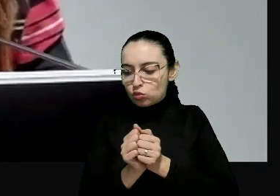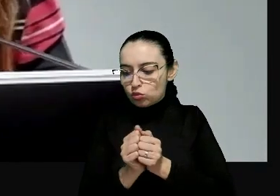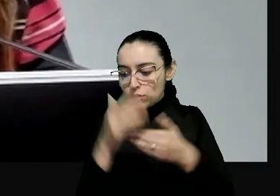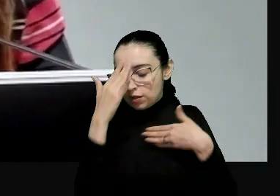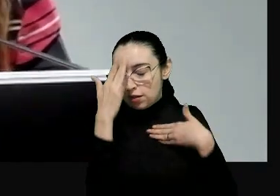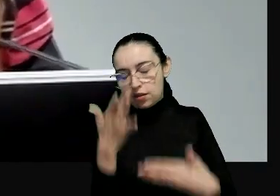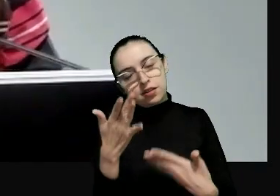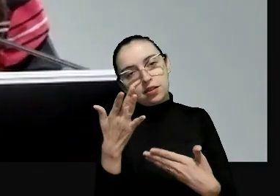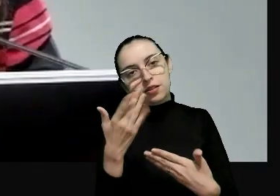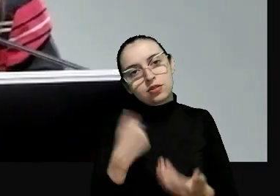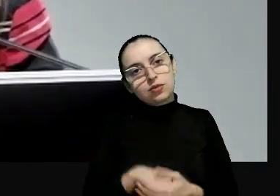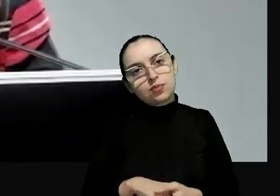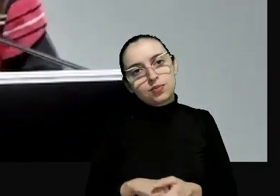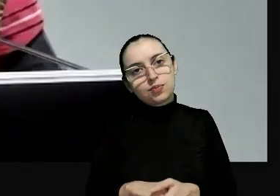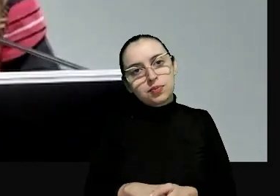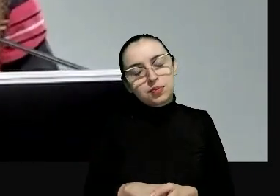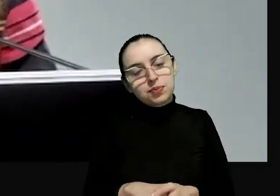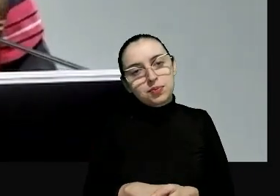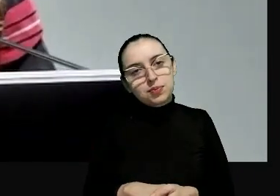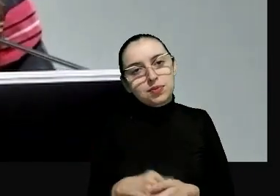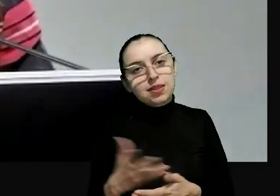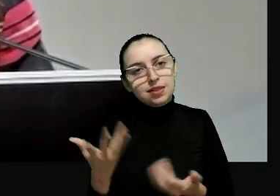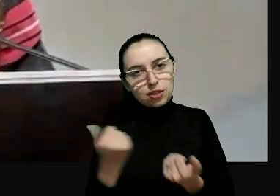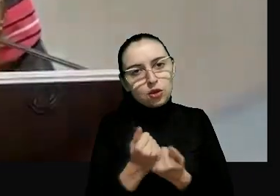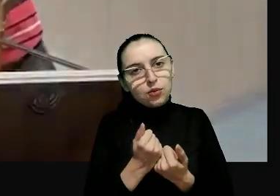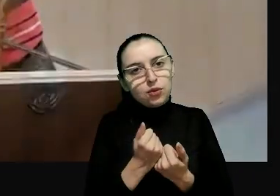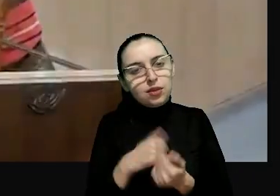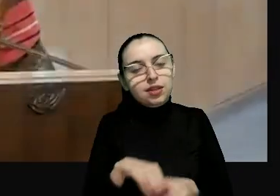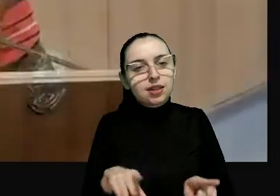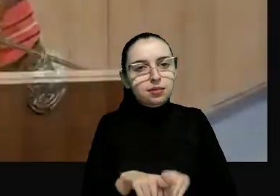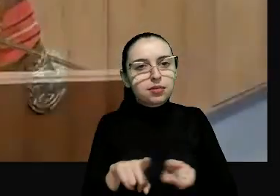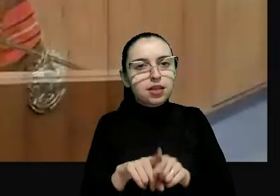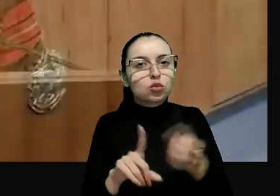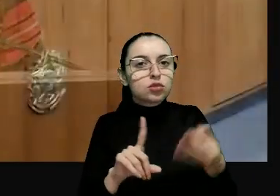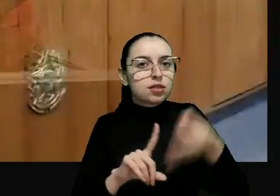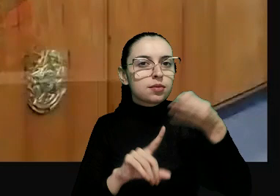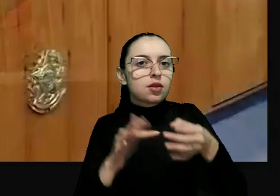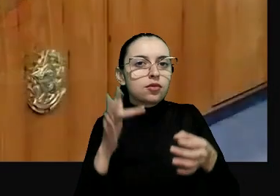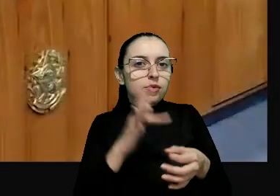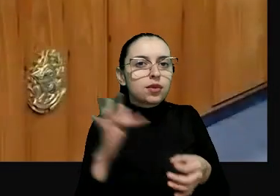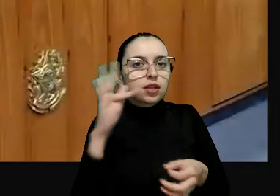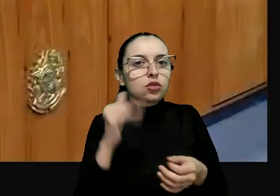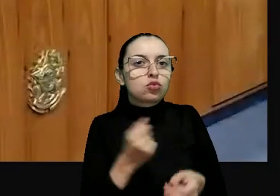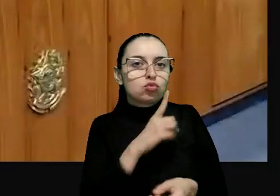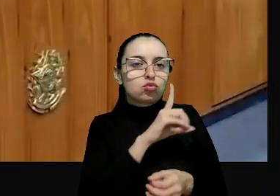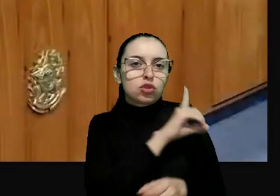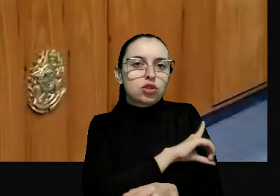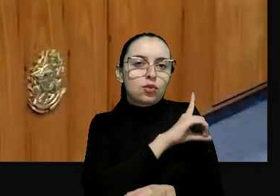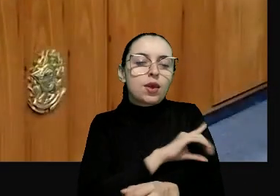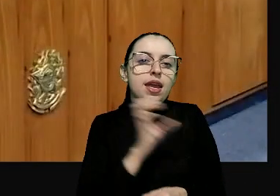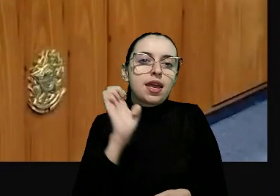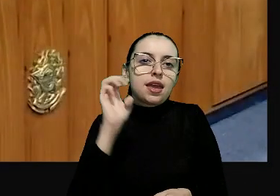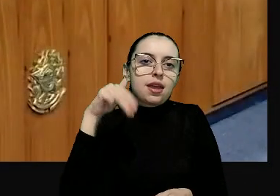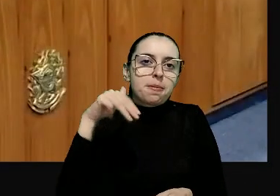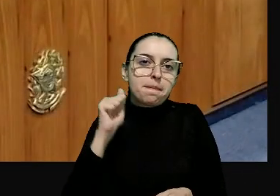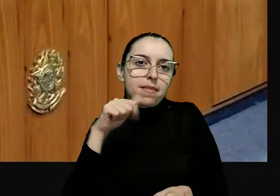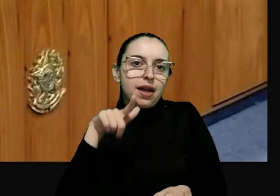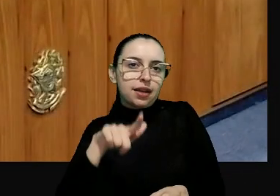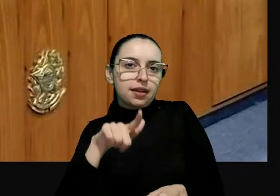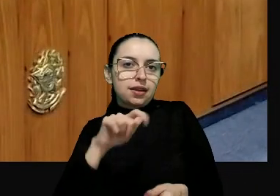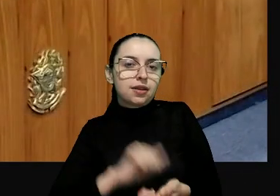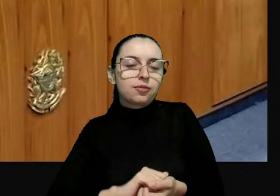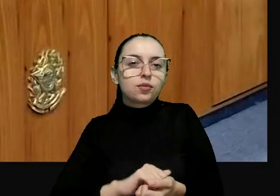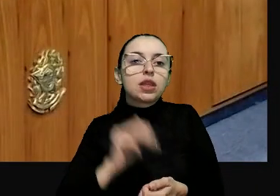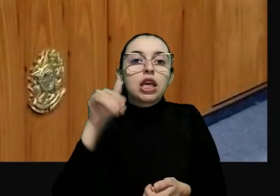e agradeço a sua generosidade e ao lado também o desembargador federal, é o diretor da IMAG, querido